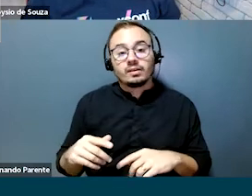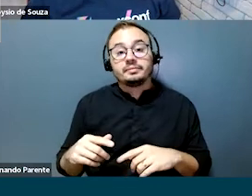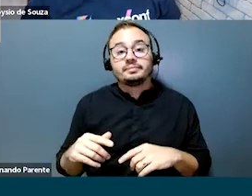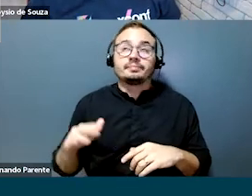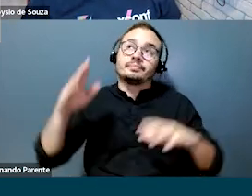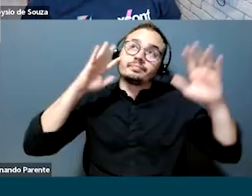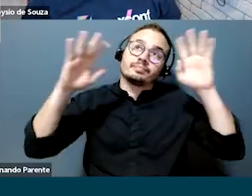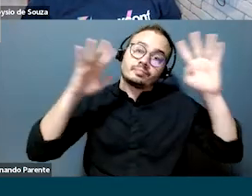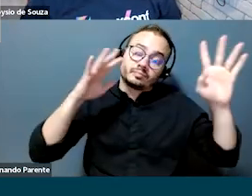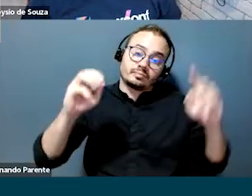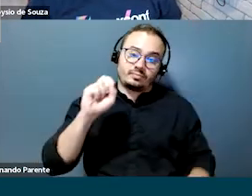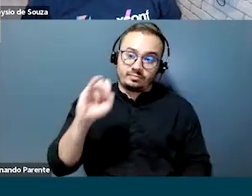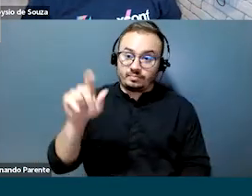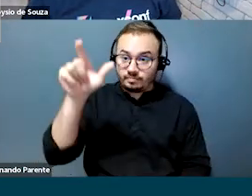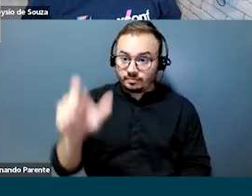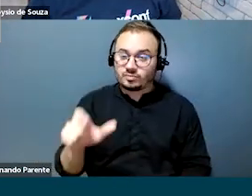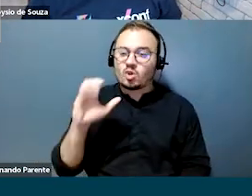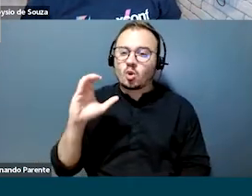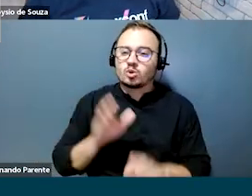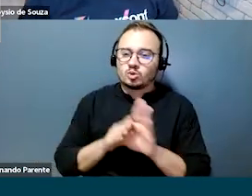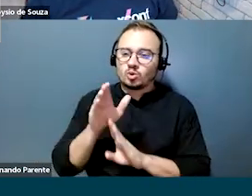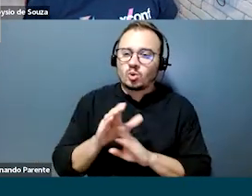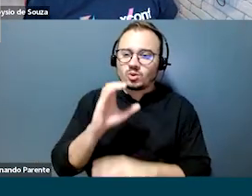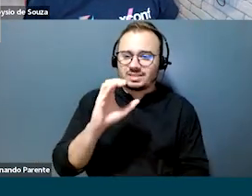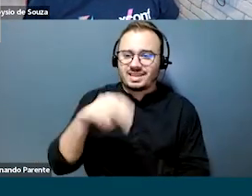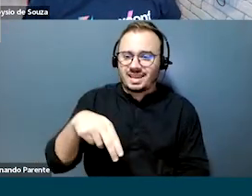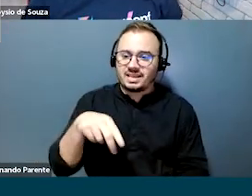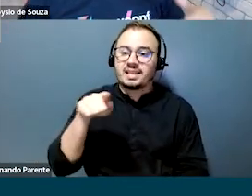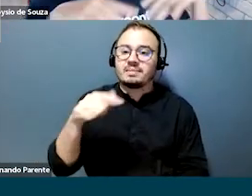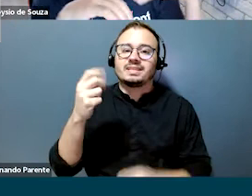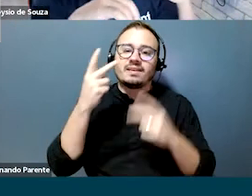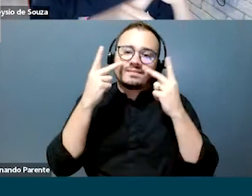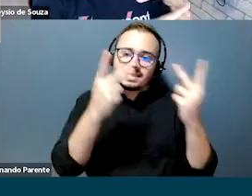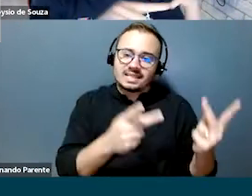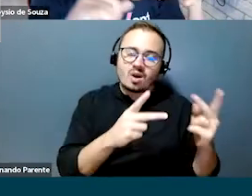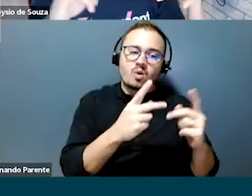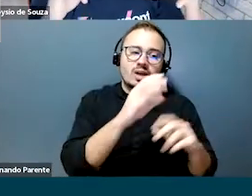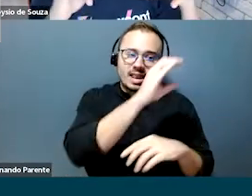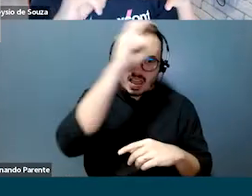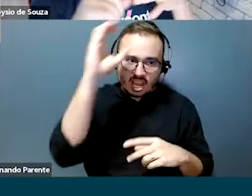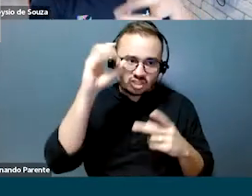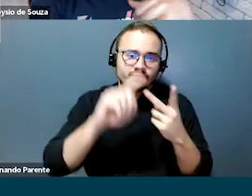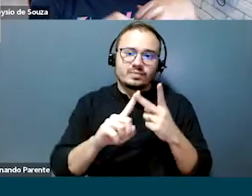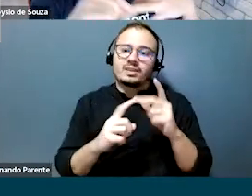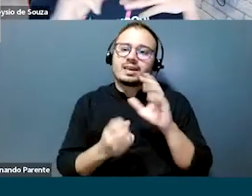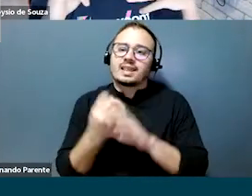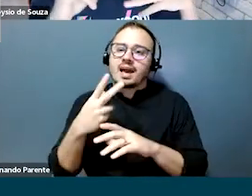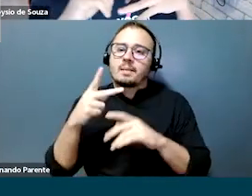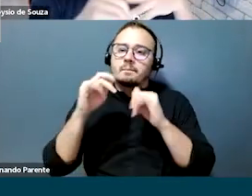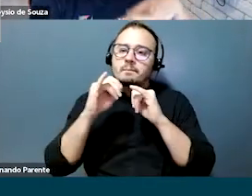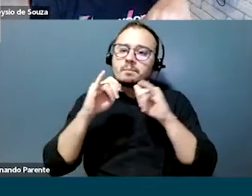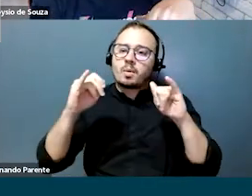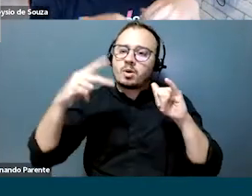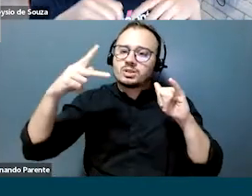visão, mas pensem assim, que essa pessoa consultora, ela precisa visitar cliente, fazer promoções,